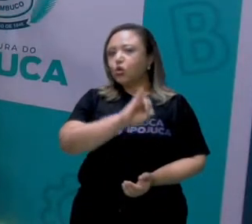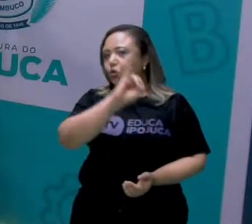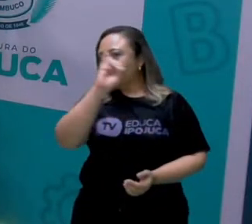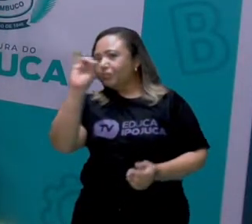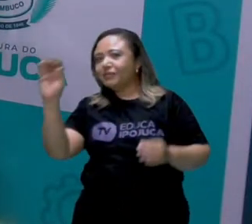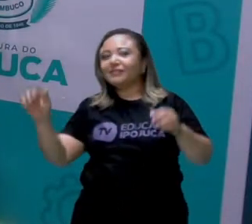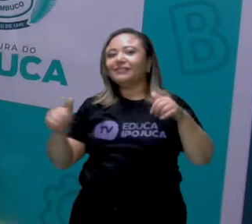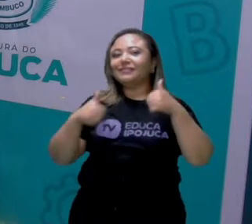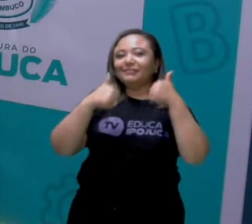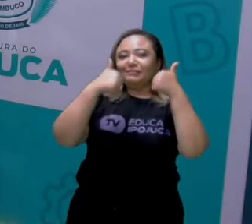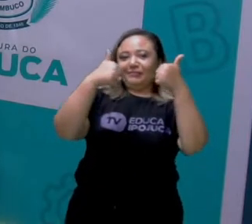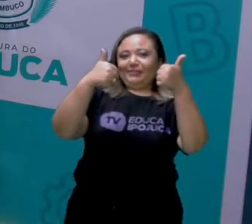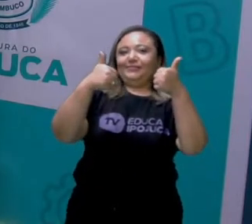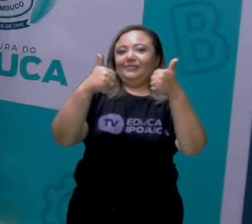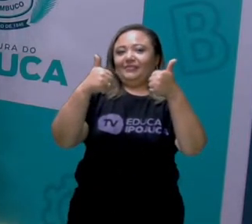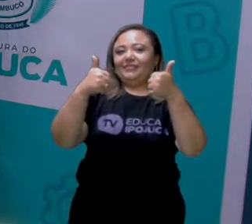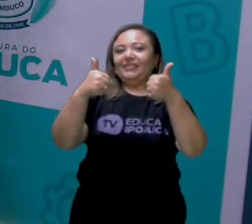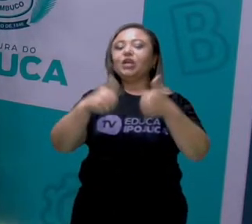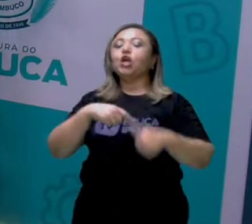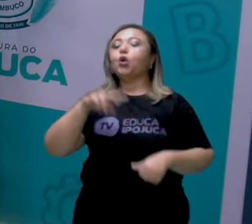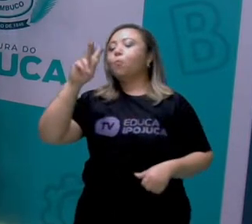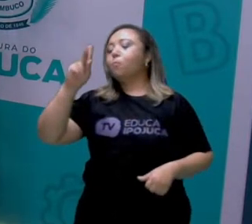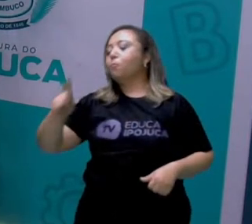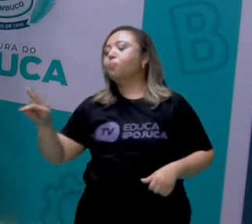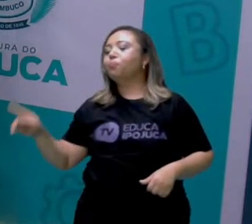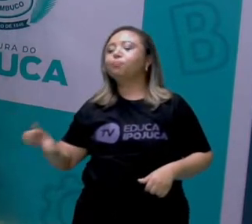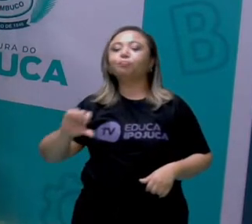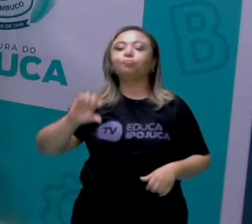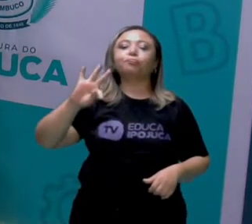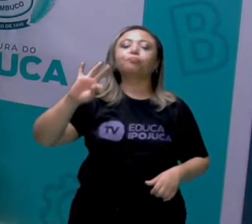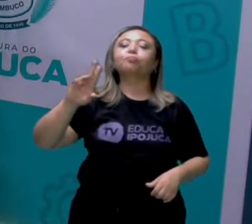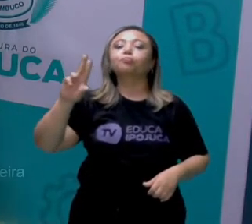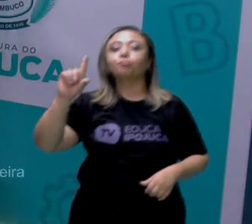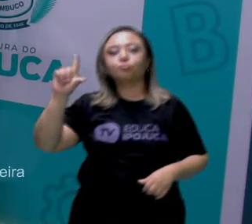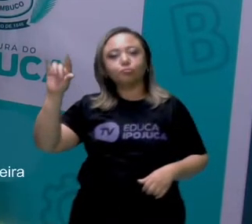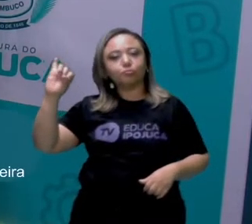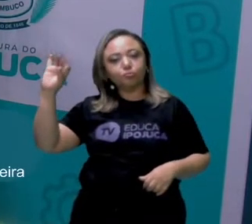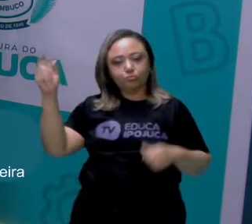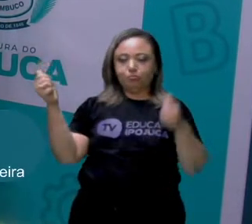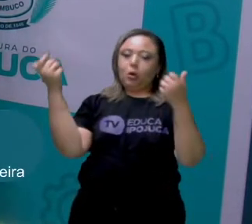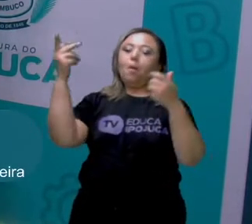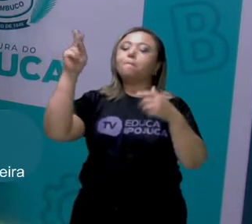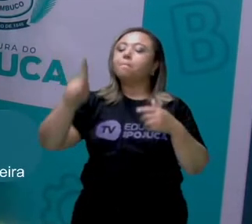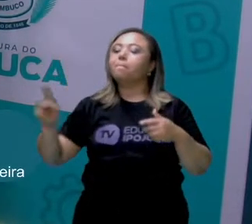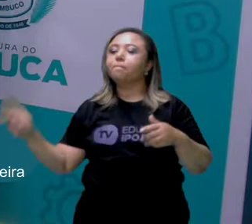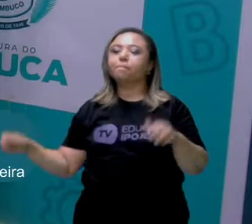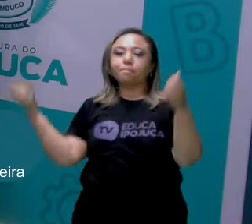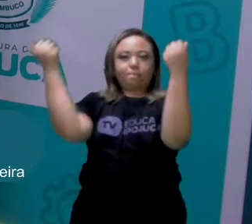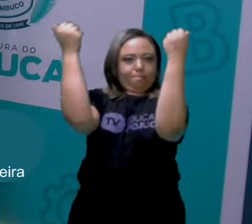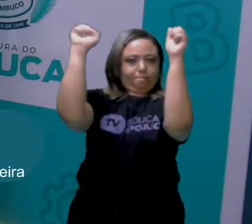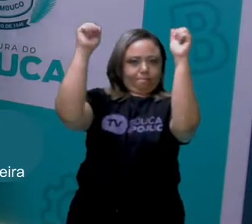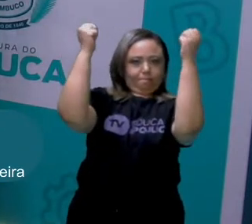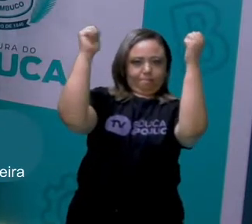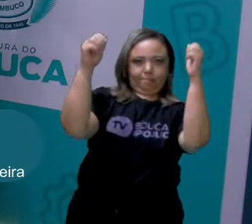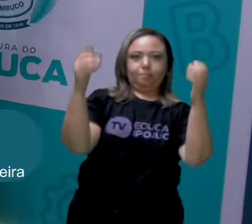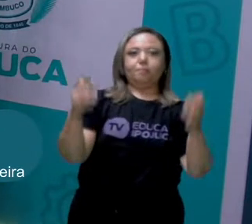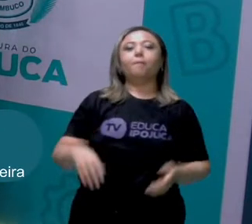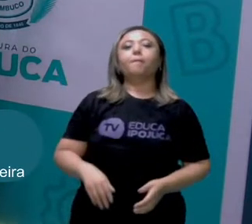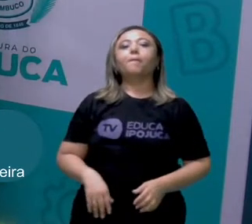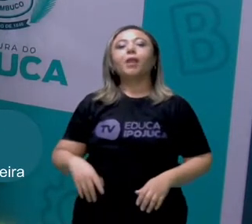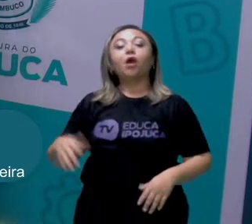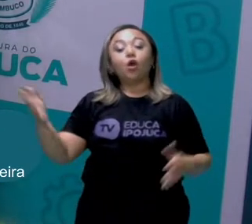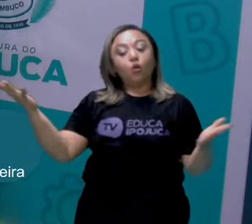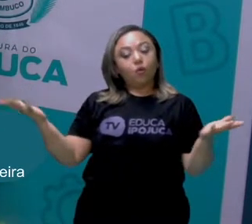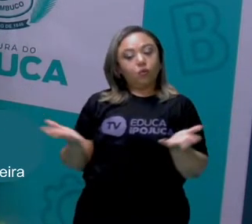Olá pessoal, tudo bem com vocês? Eu sou o professor Túlio, sou professor de educação física e na aula de hoje nós vamos